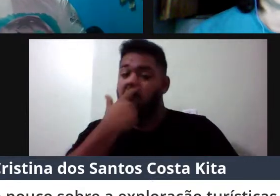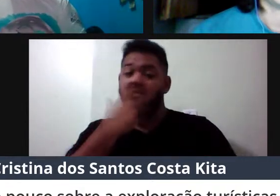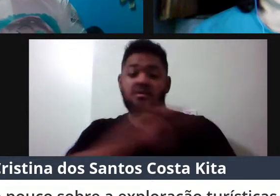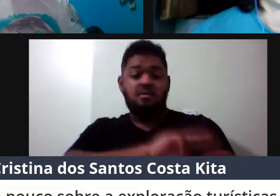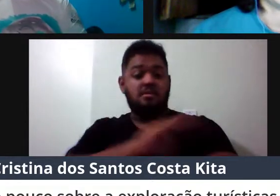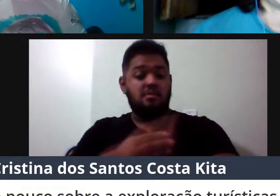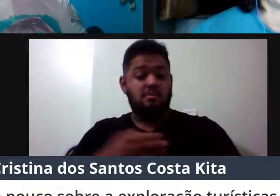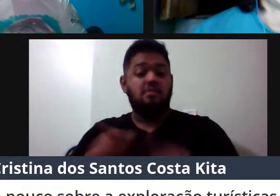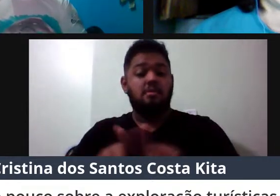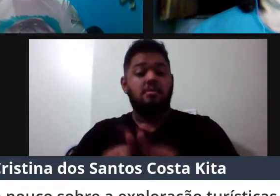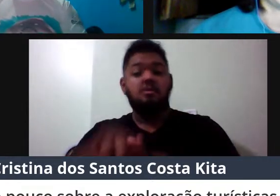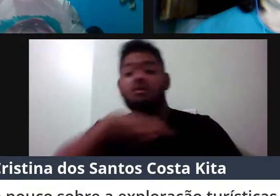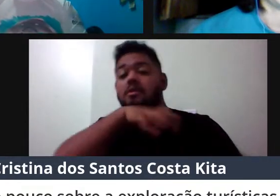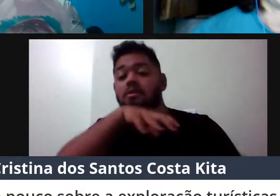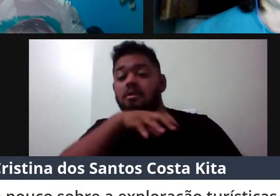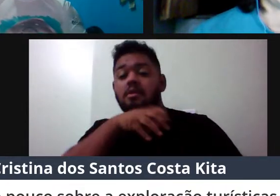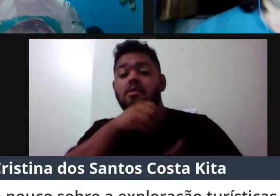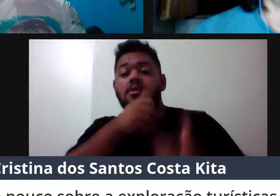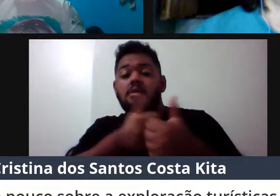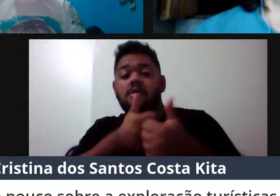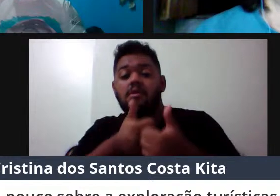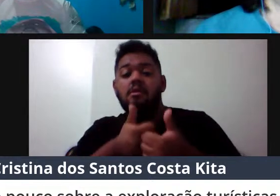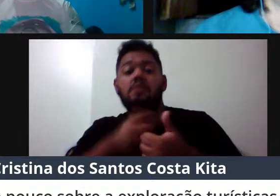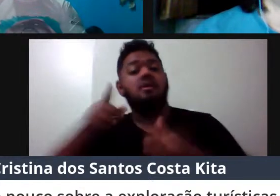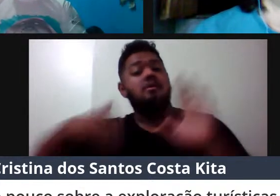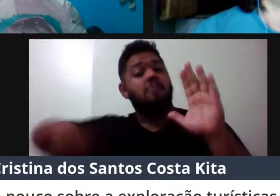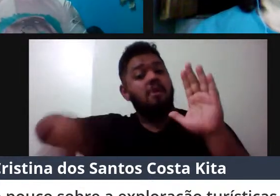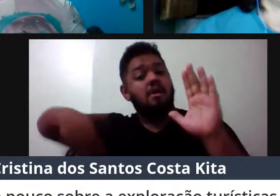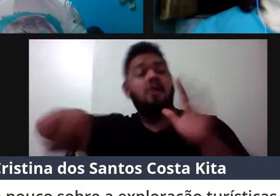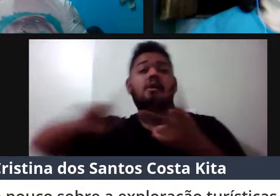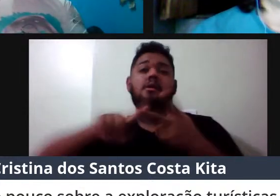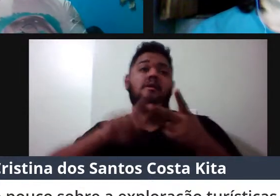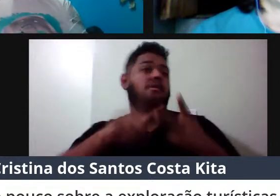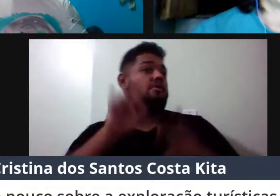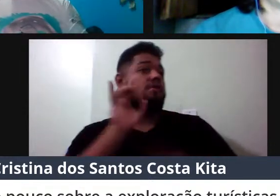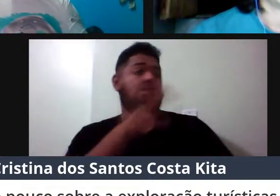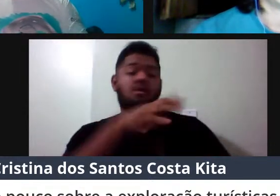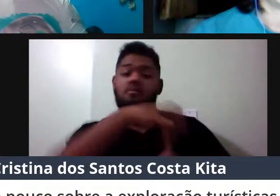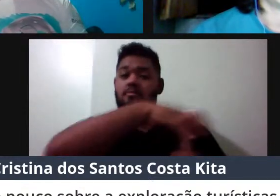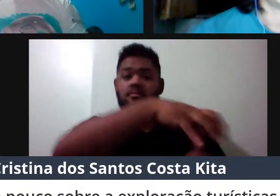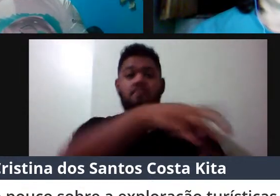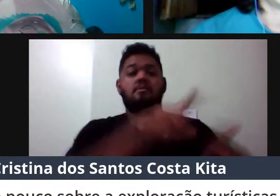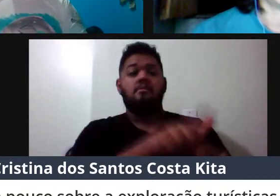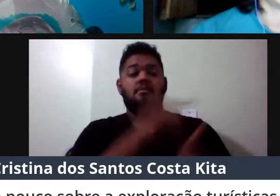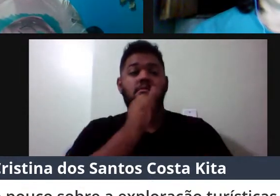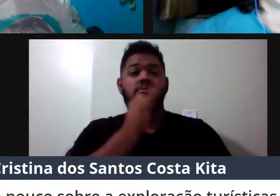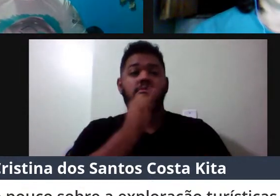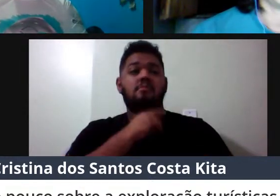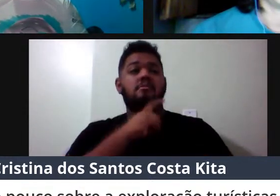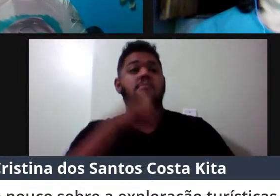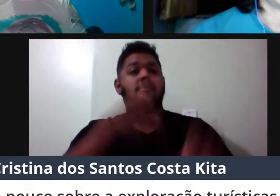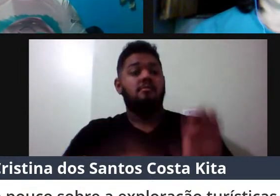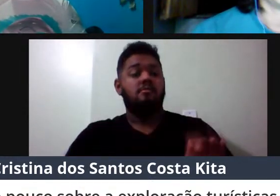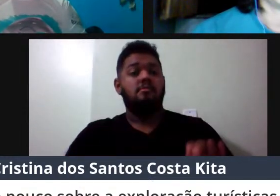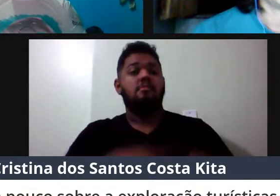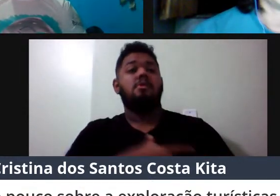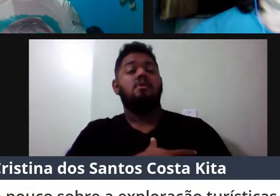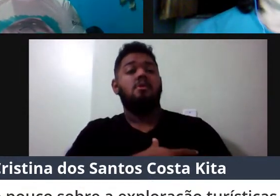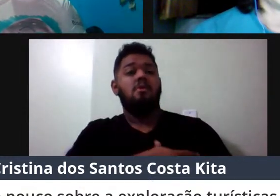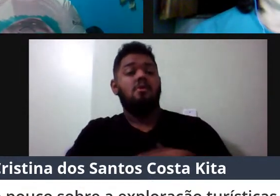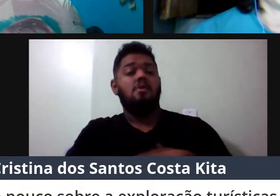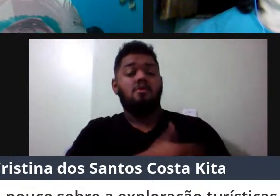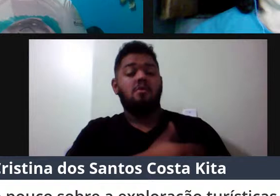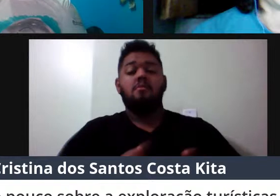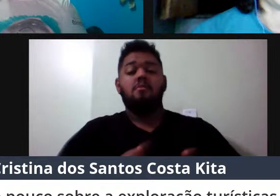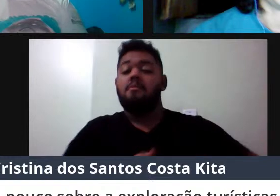tendo se aproximado das pessoas nas praias, né, não só no mercado, indicando aí uma maior dependência, os filhotes já vêm, né, com essa,